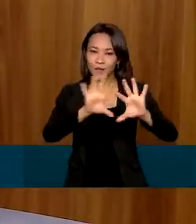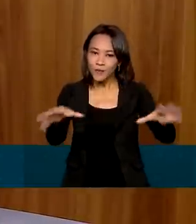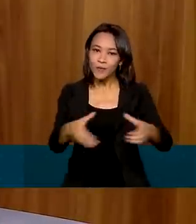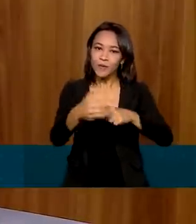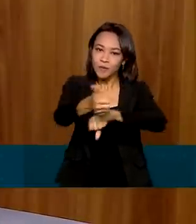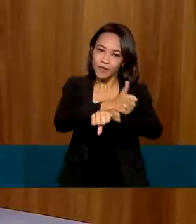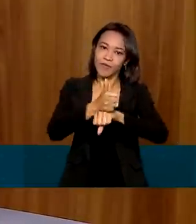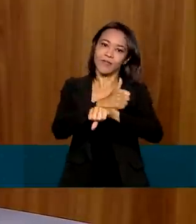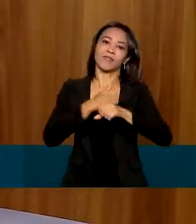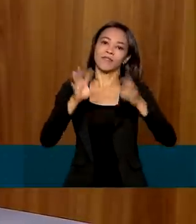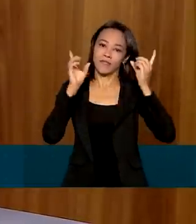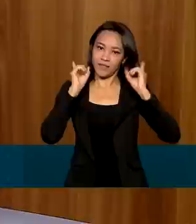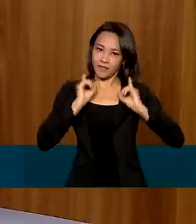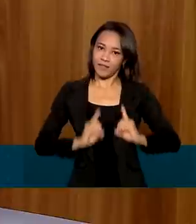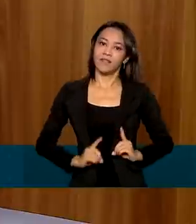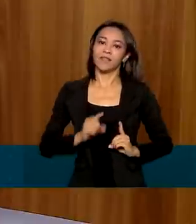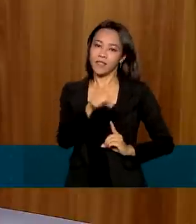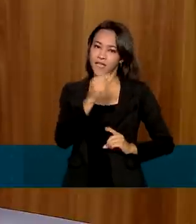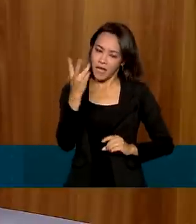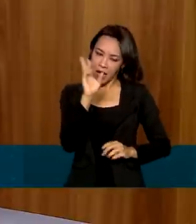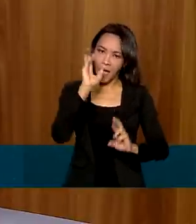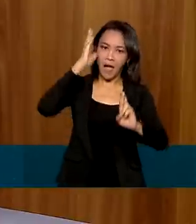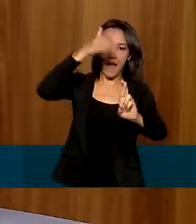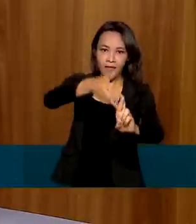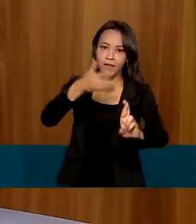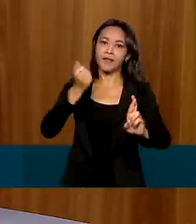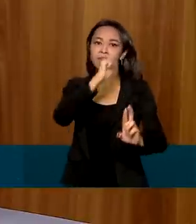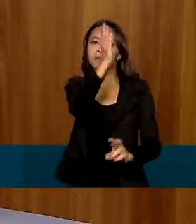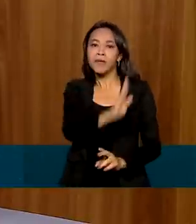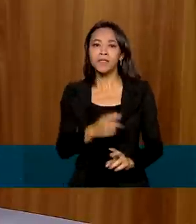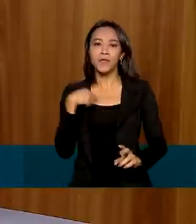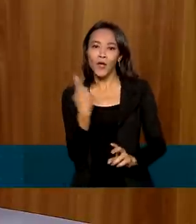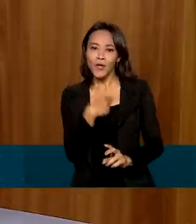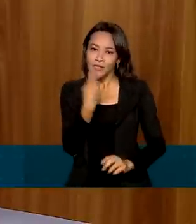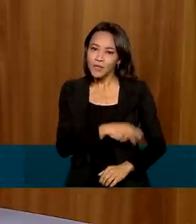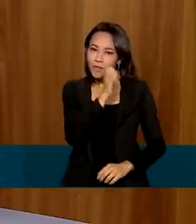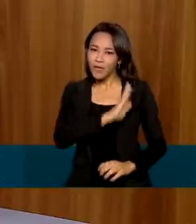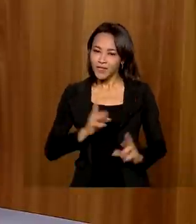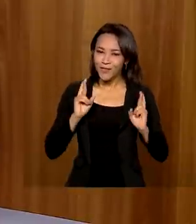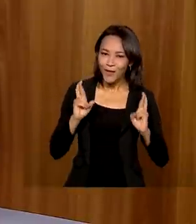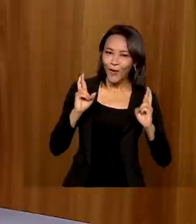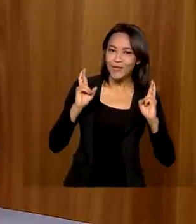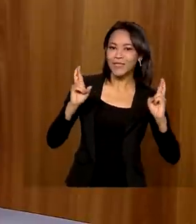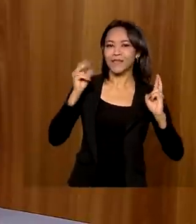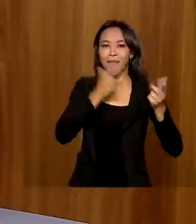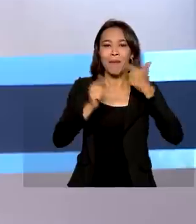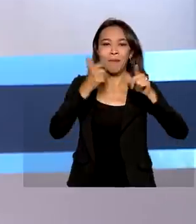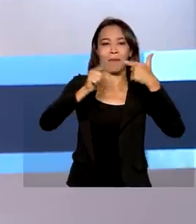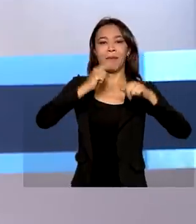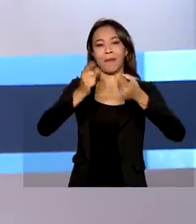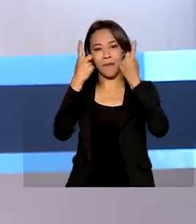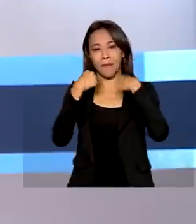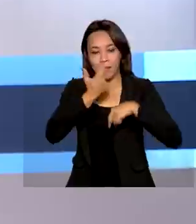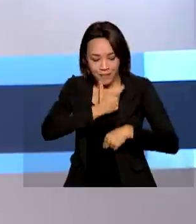representem bem o nosso Brasil, e estaremos todos aqui na torcida para que a gente consiga mais e mais medalhas.